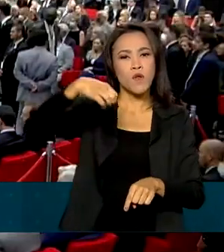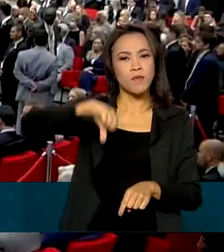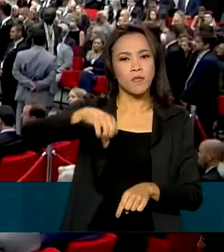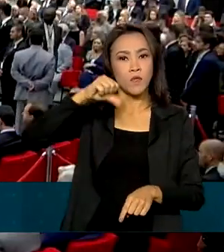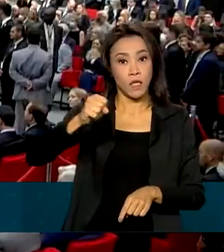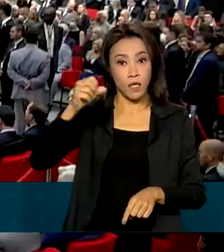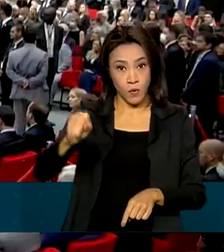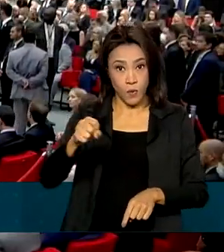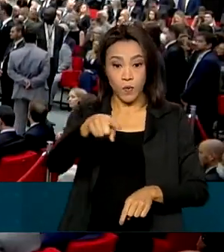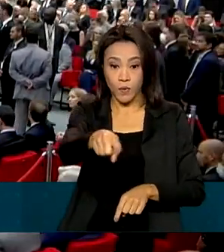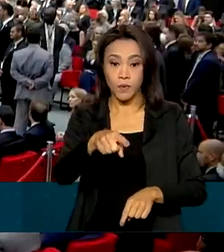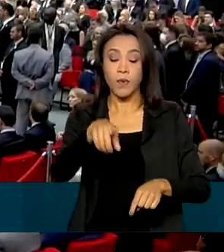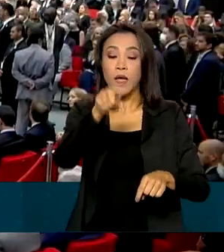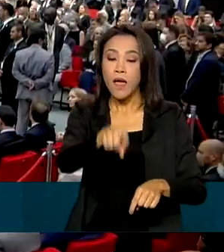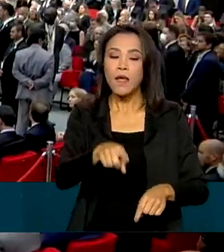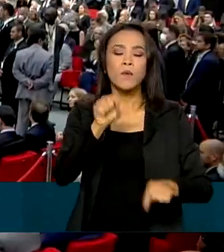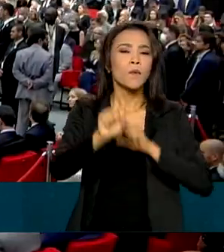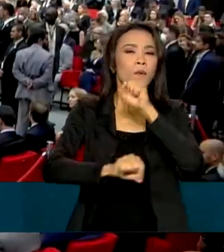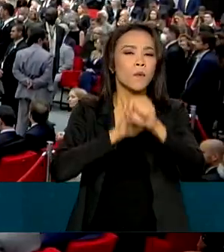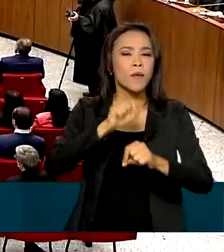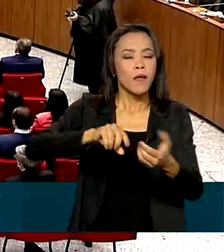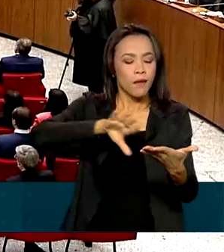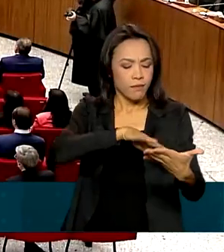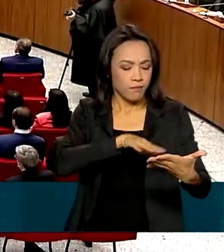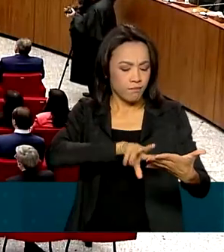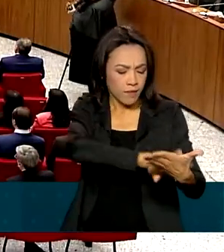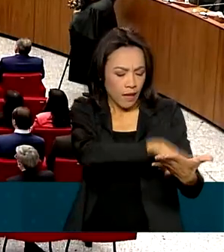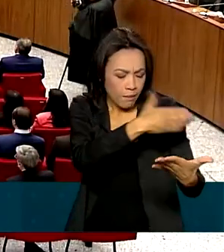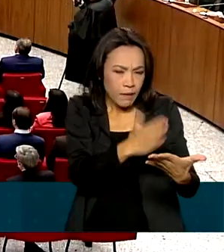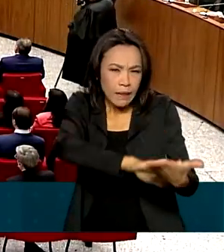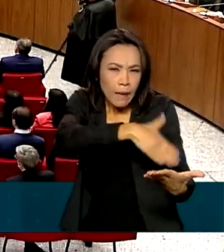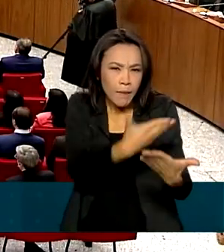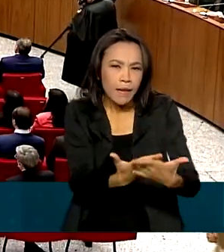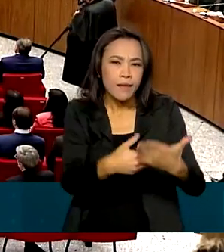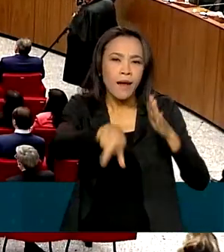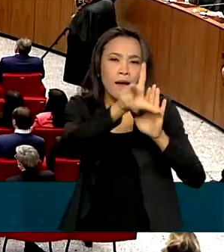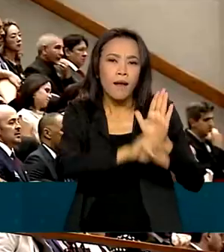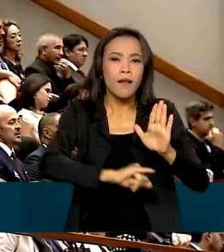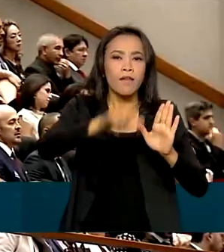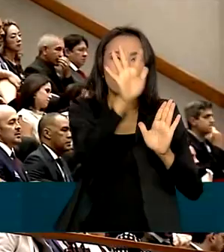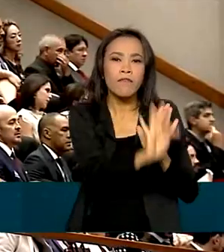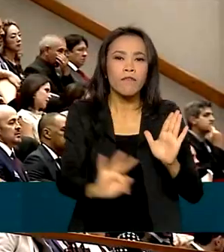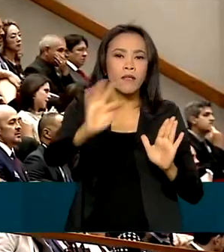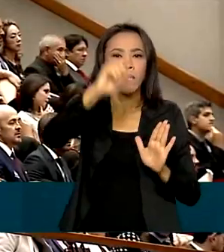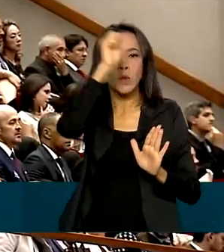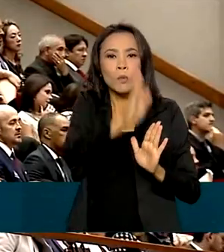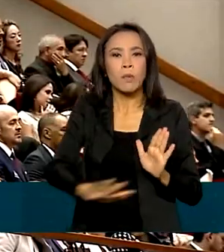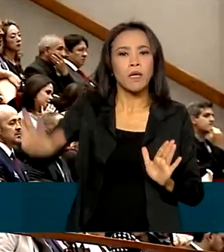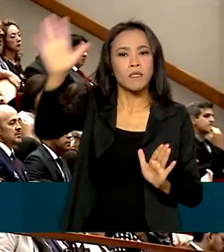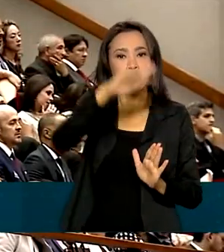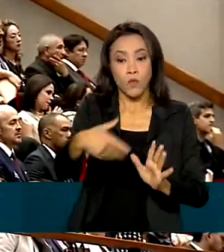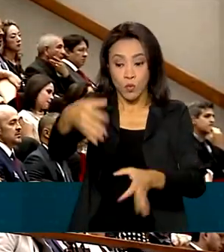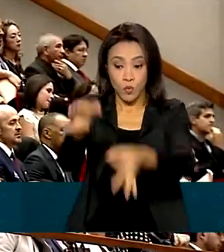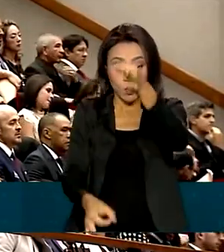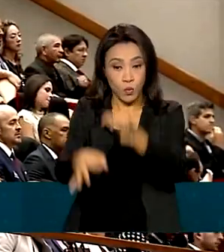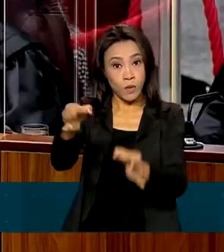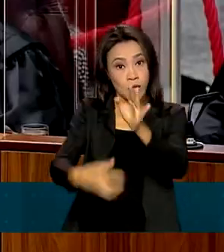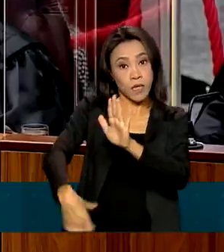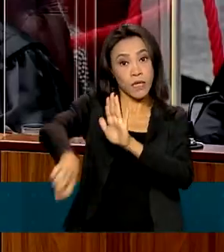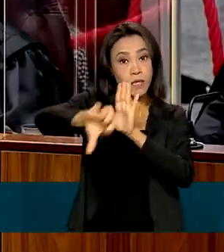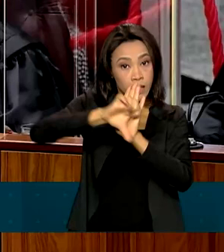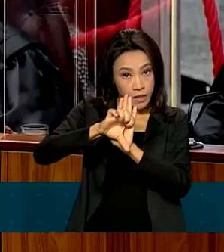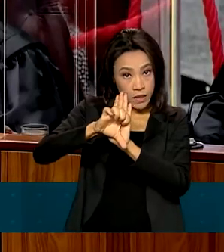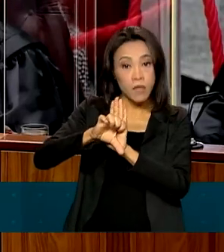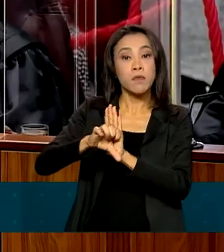responsável por uniformizar a interpretação da lei federal em todo o país. Julga ainda crimes comuns cometidos